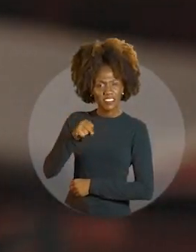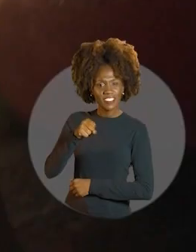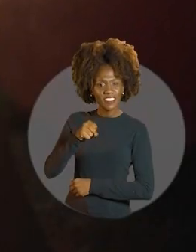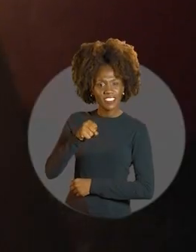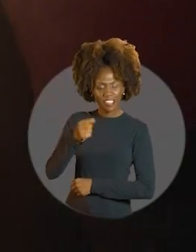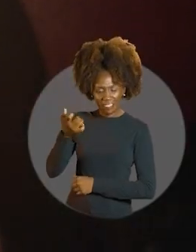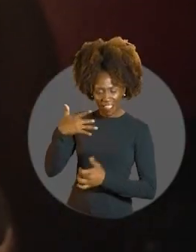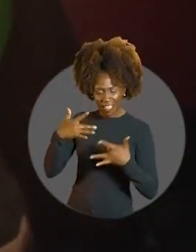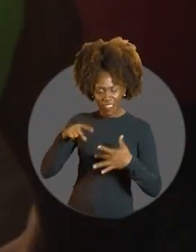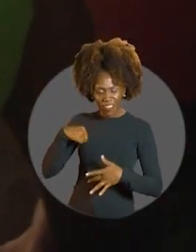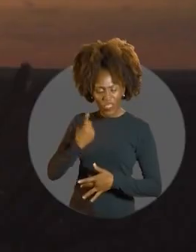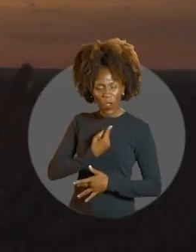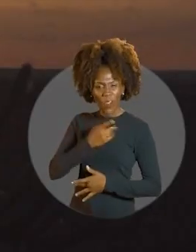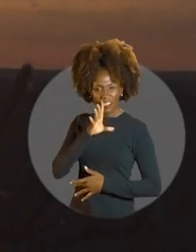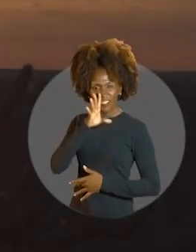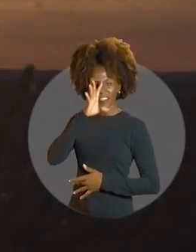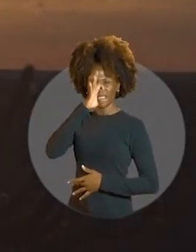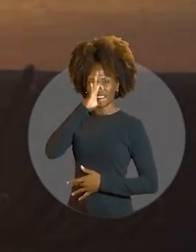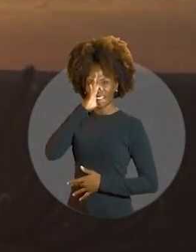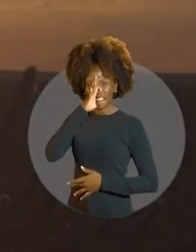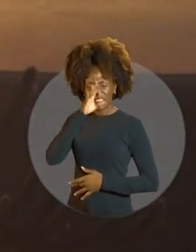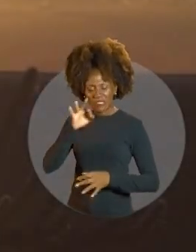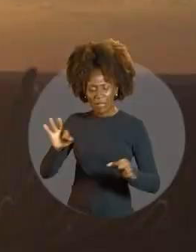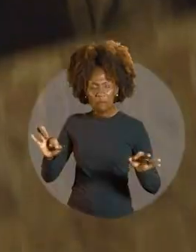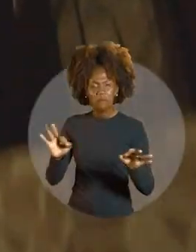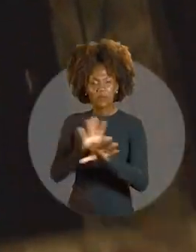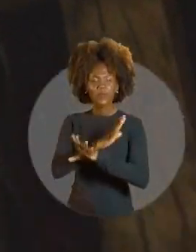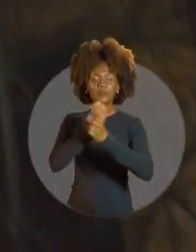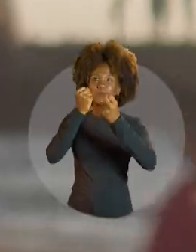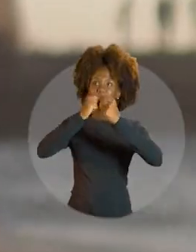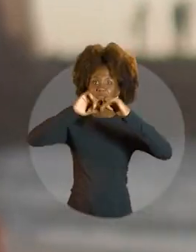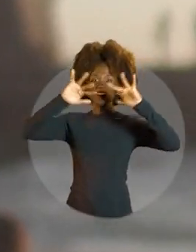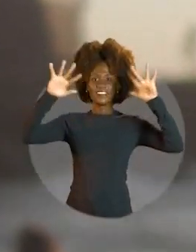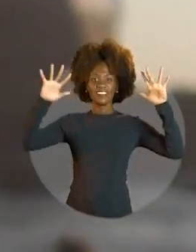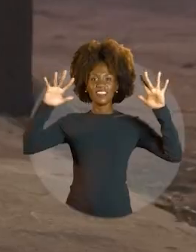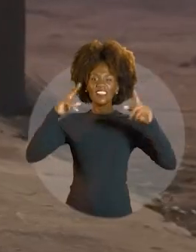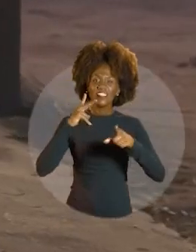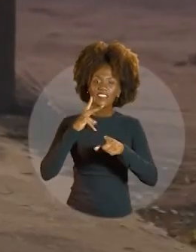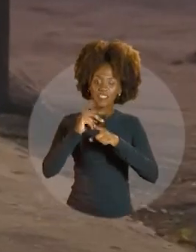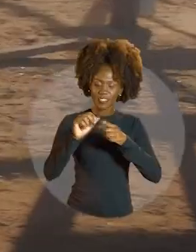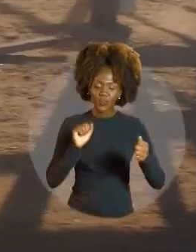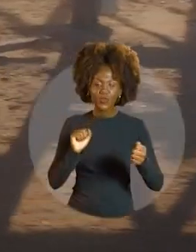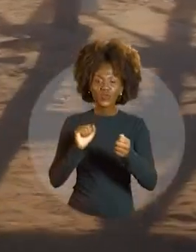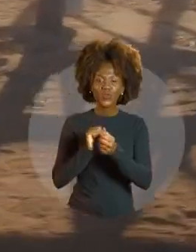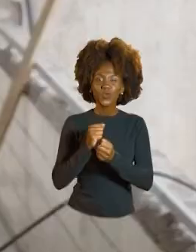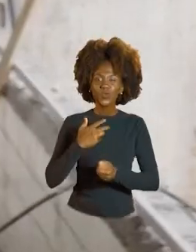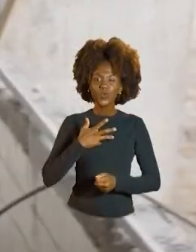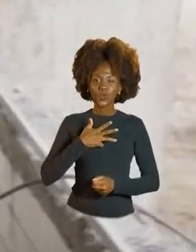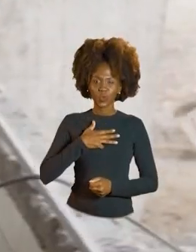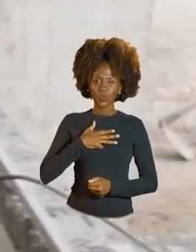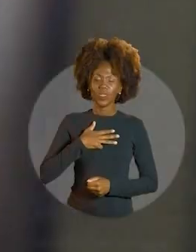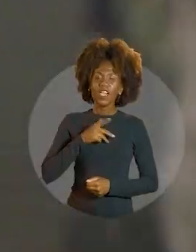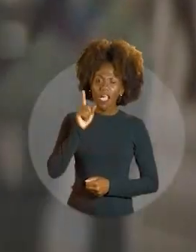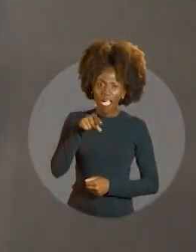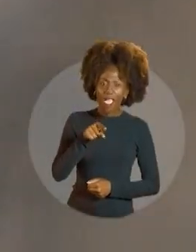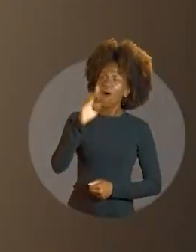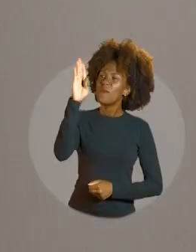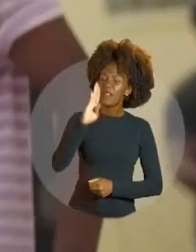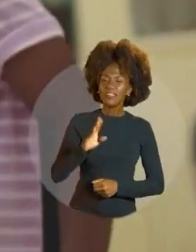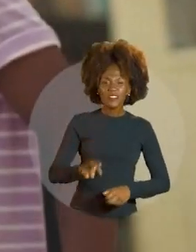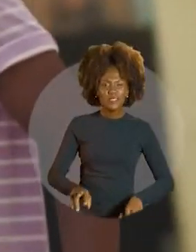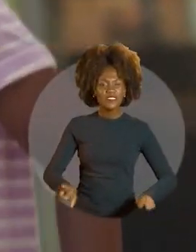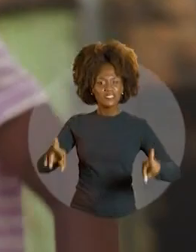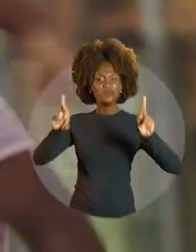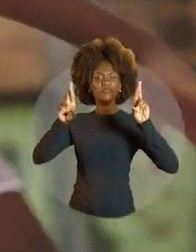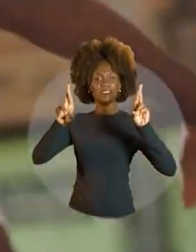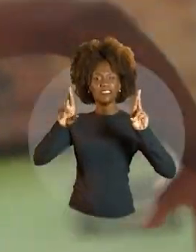resiste dentro de nós. Pronto para brilhar e vencer com o Lula. É o Brasil da esperança, que a Bahia manteve